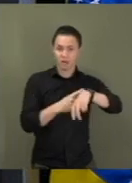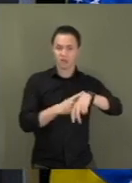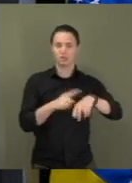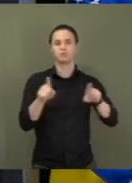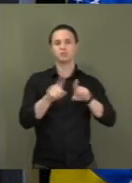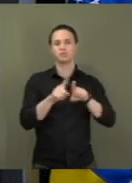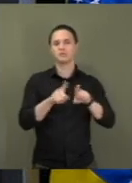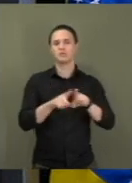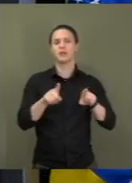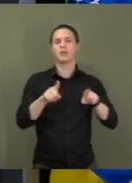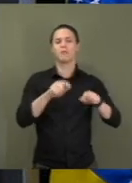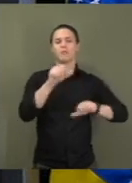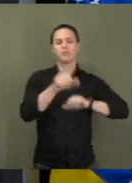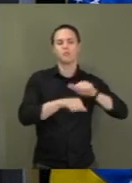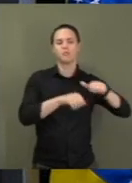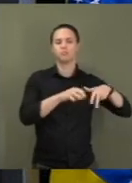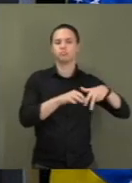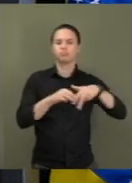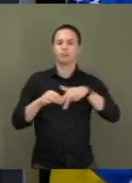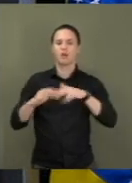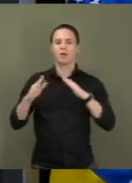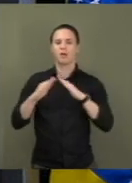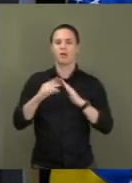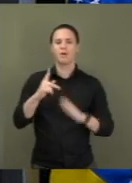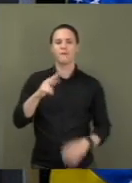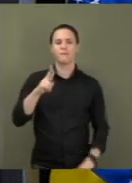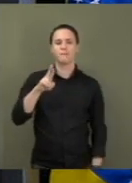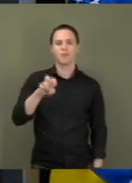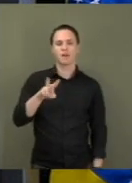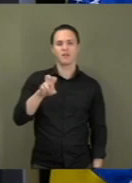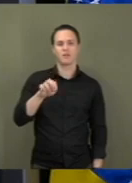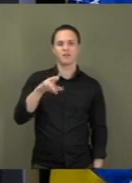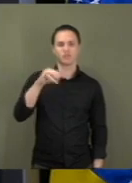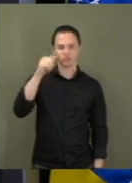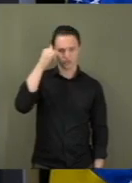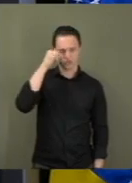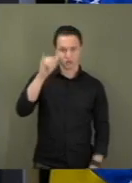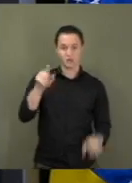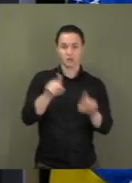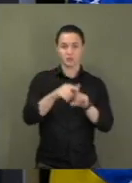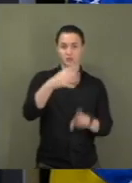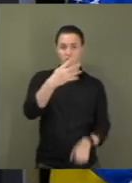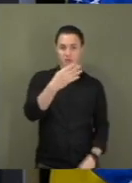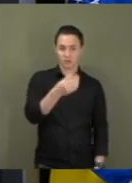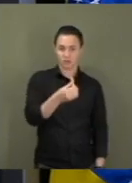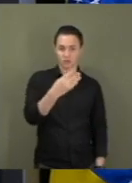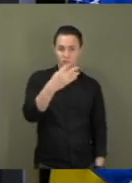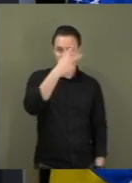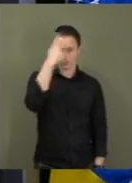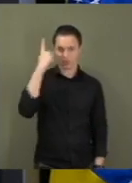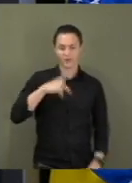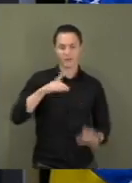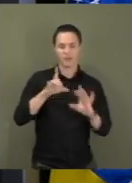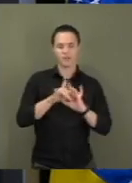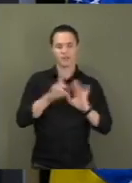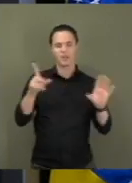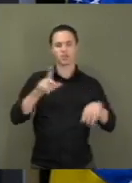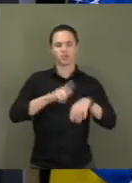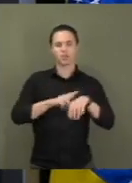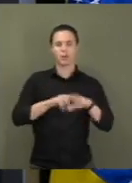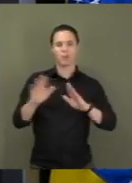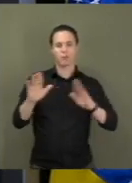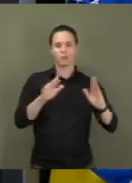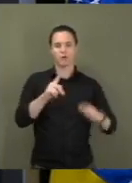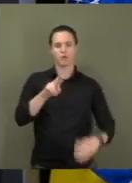preventivas, sendo que 464 pessoas obtiveram liberdade provisória por não terem